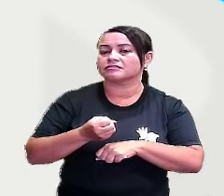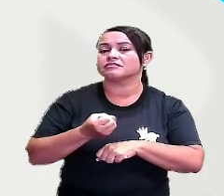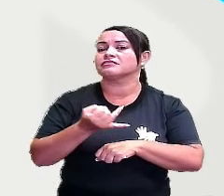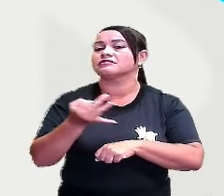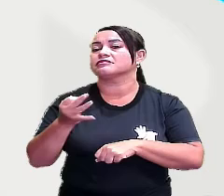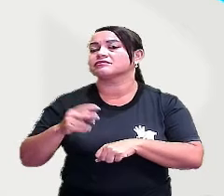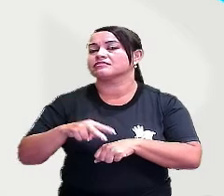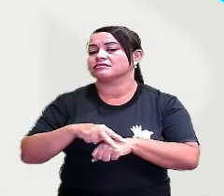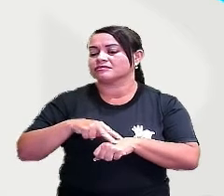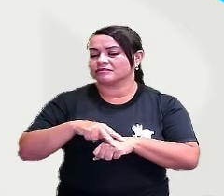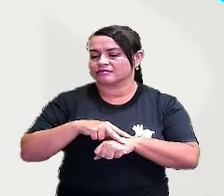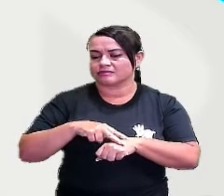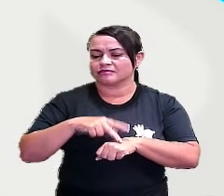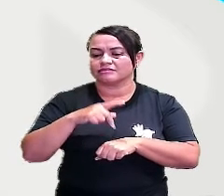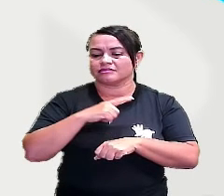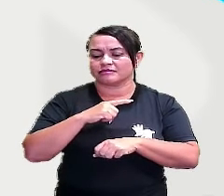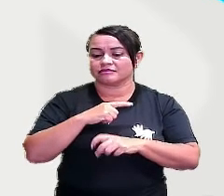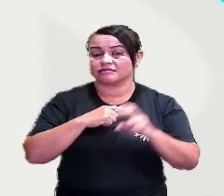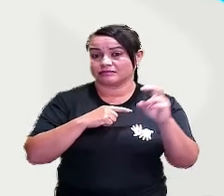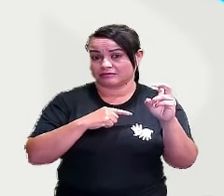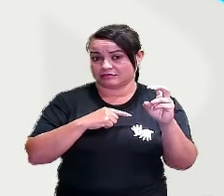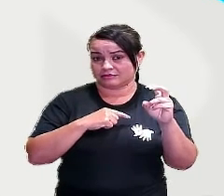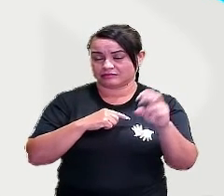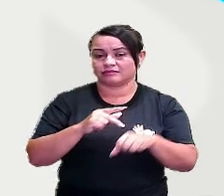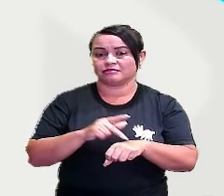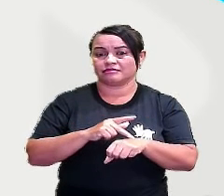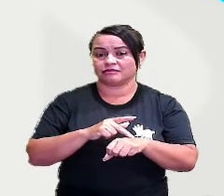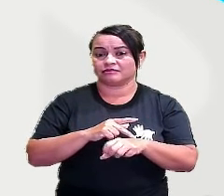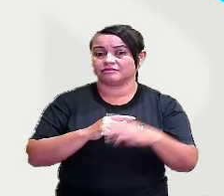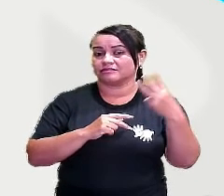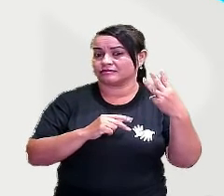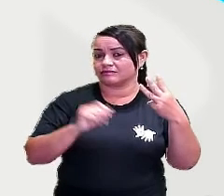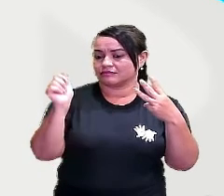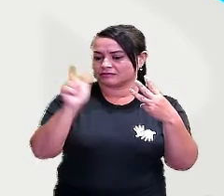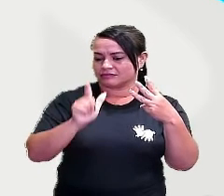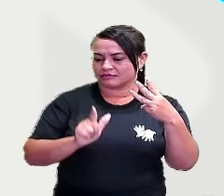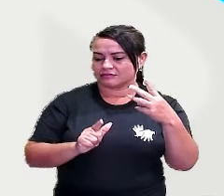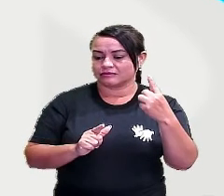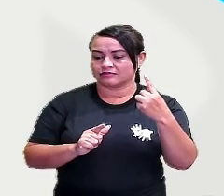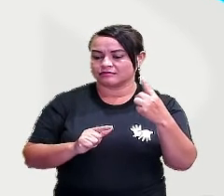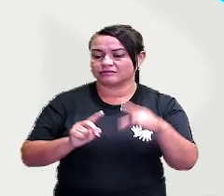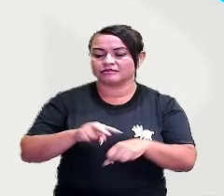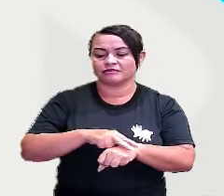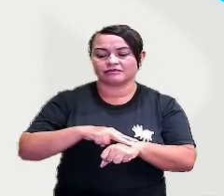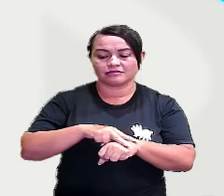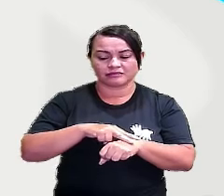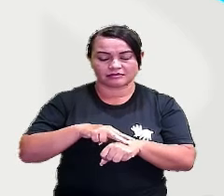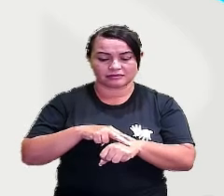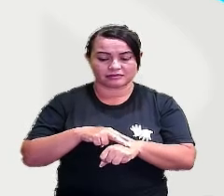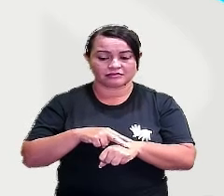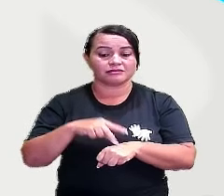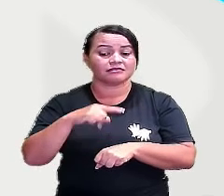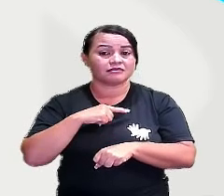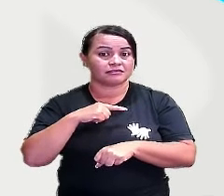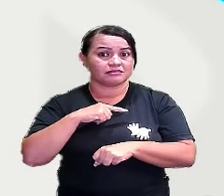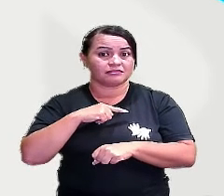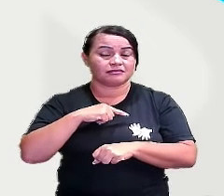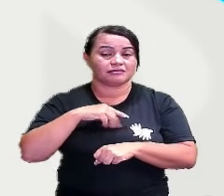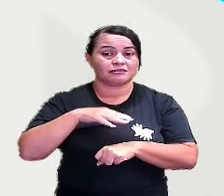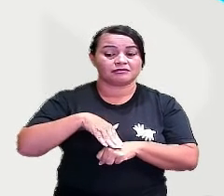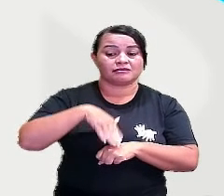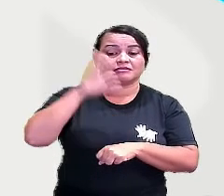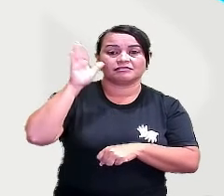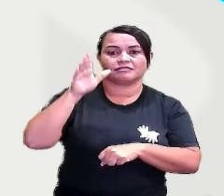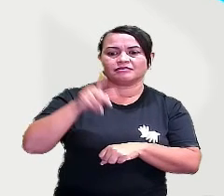verdes? Eu tenho cinco pretas, três azuis e uma verde. Então, se eu tenho mais